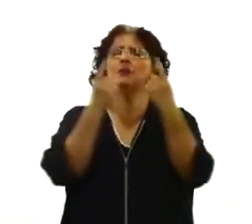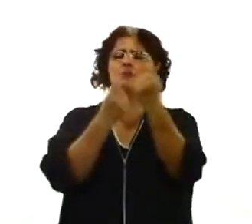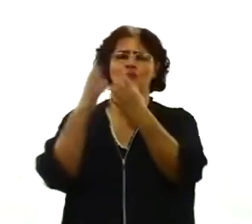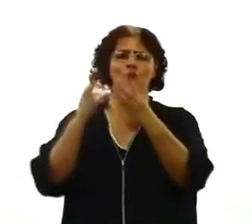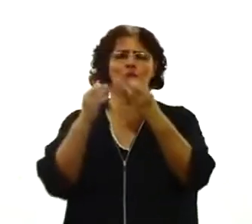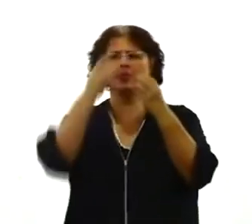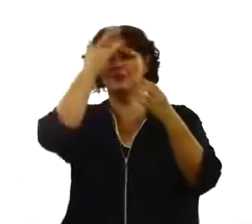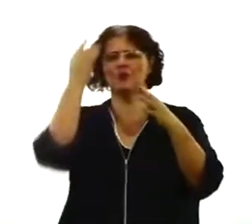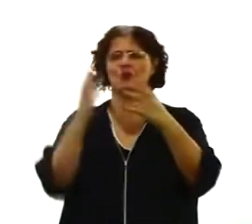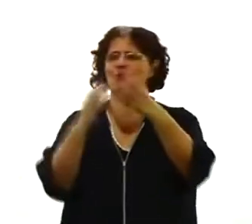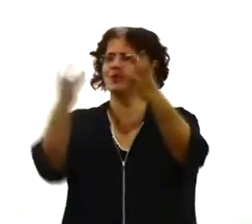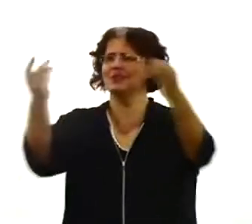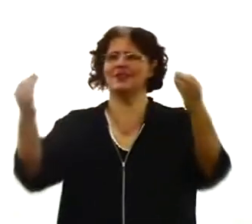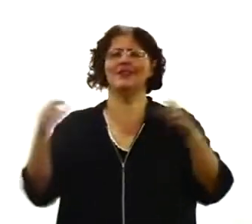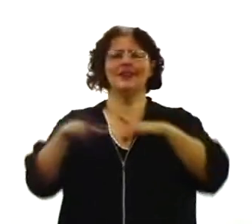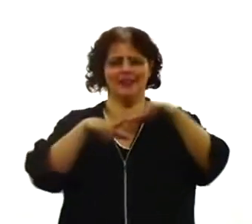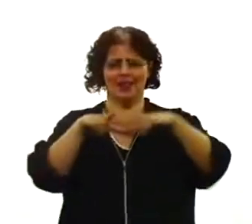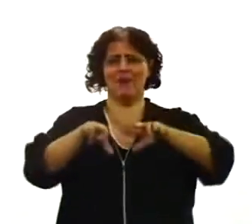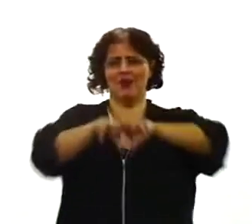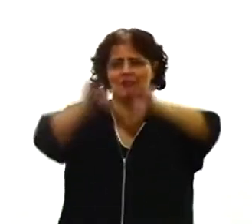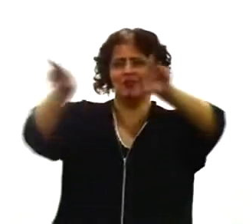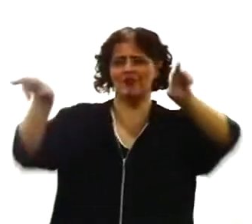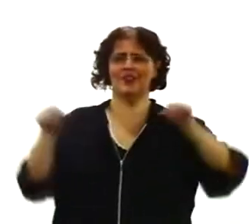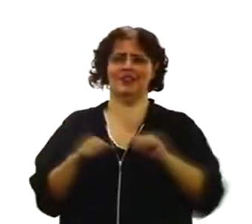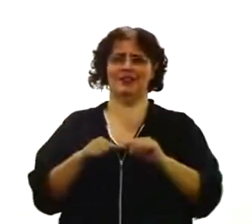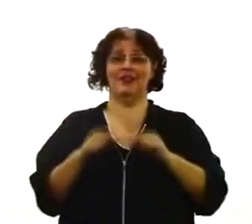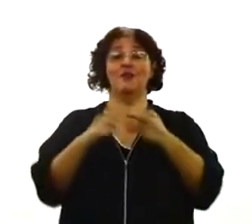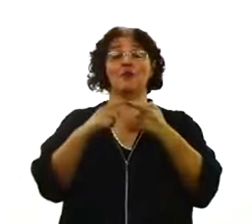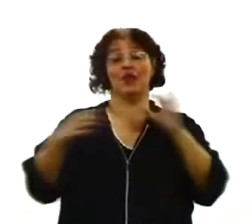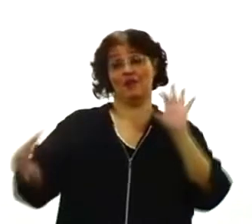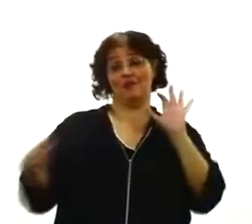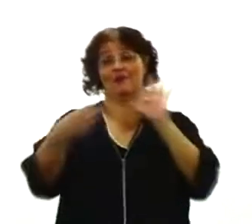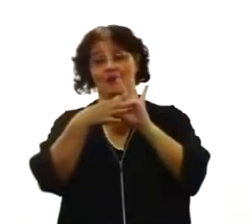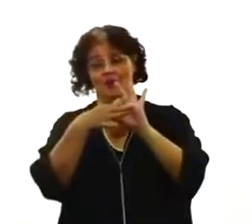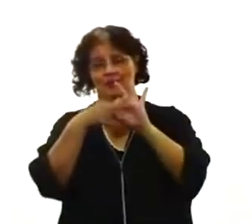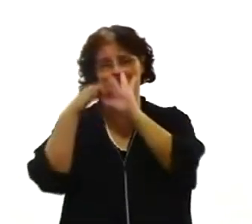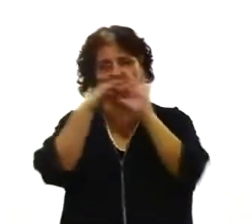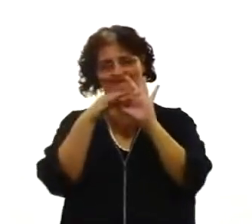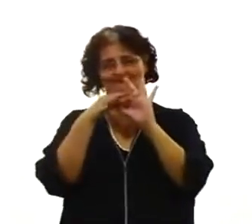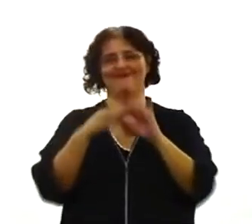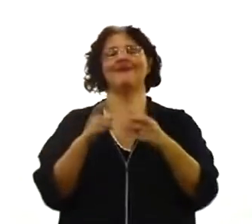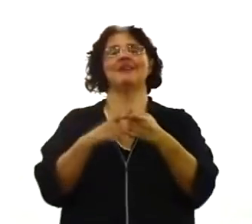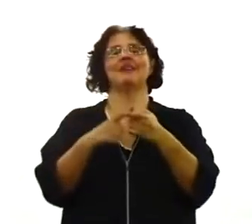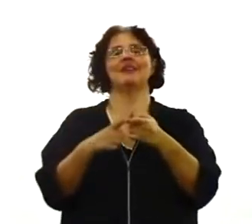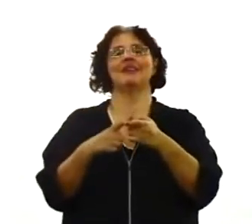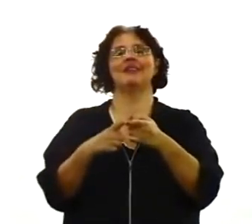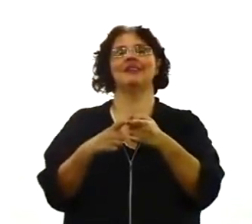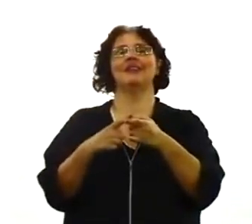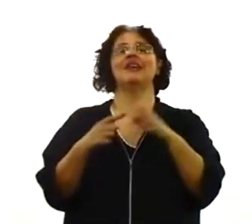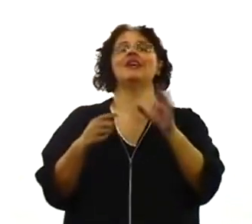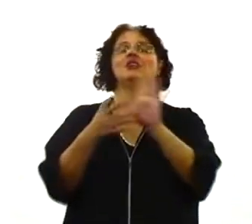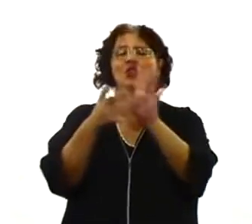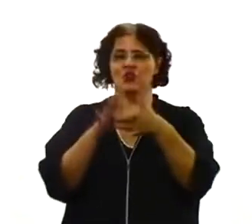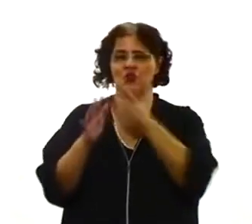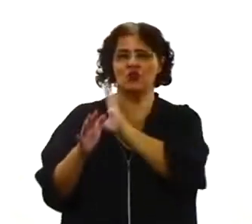Cristo criou uma nova humanidade. Cristo criou uma espécie